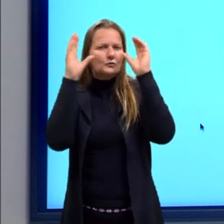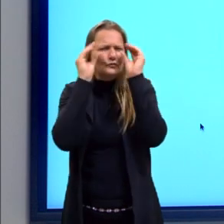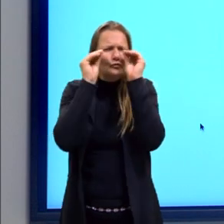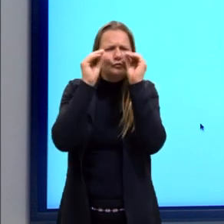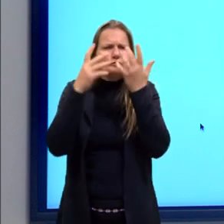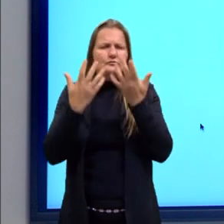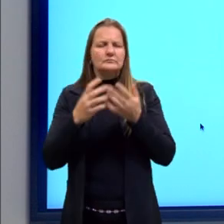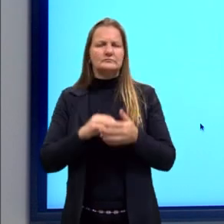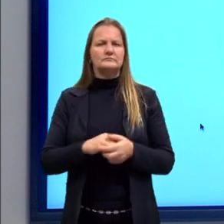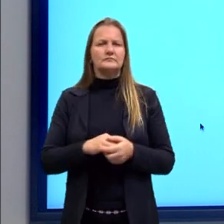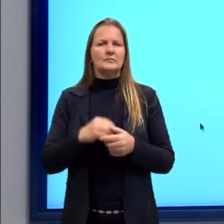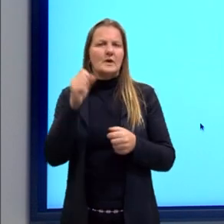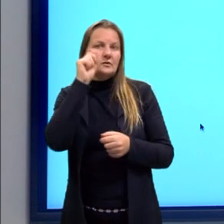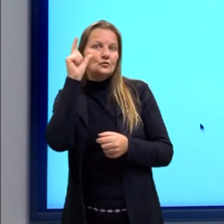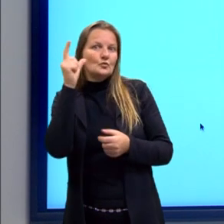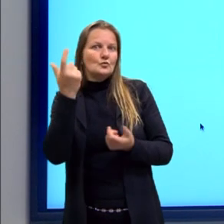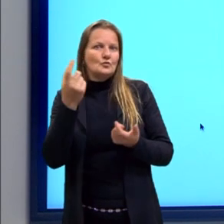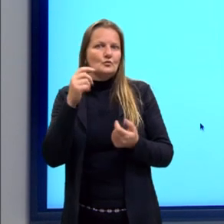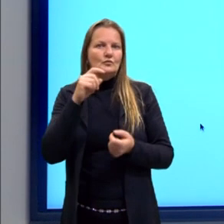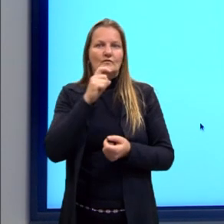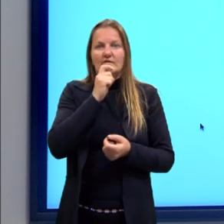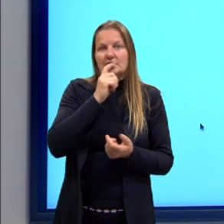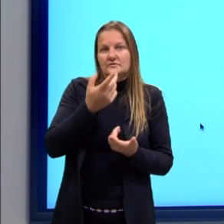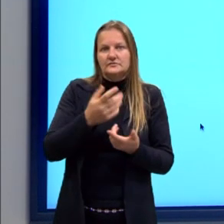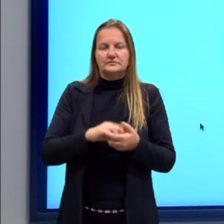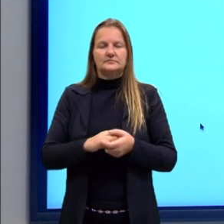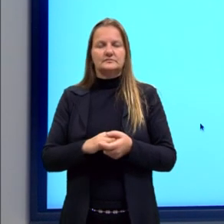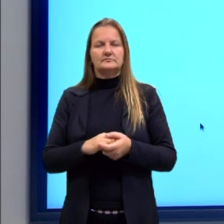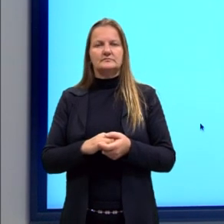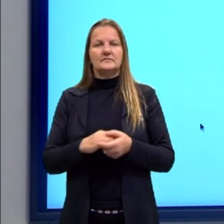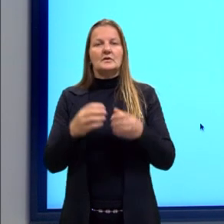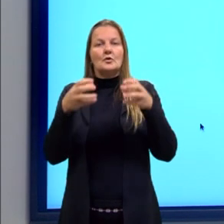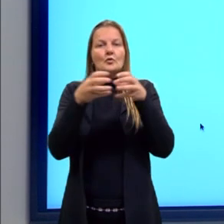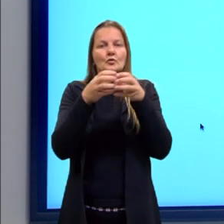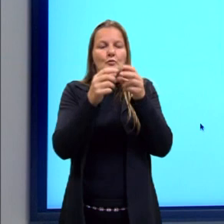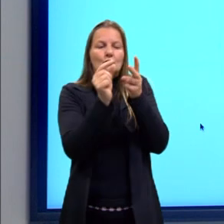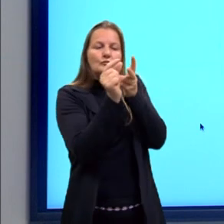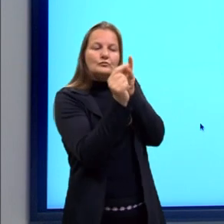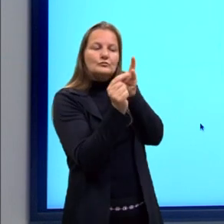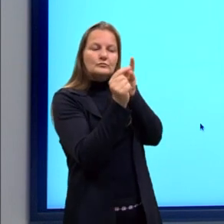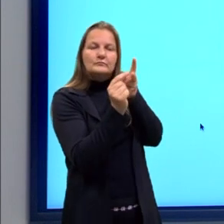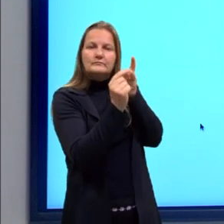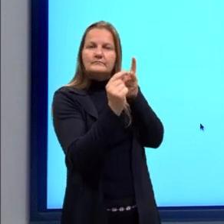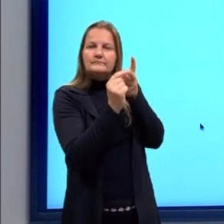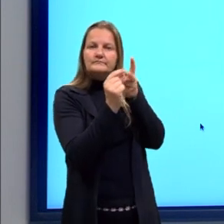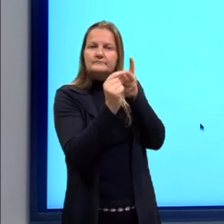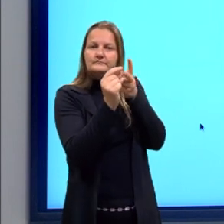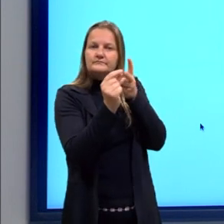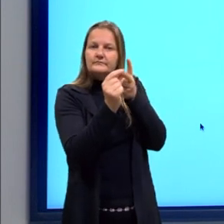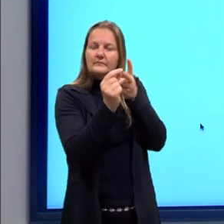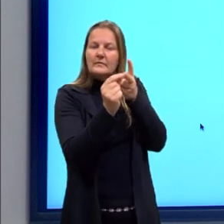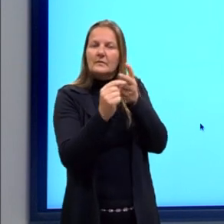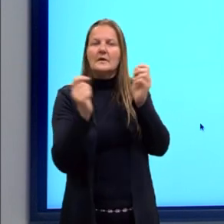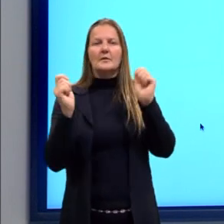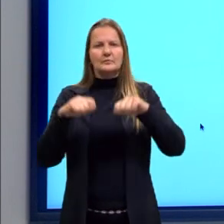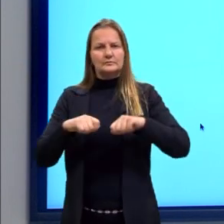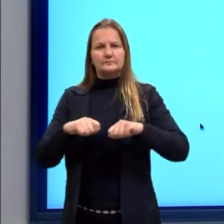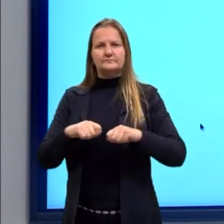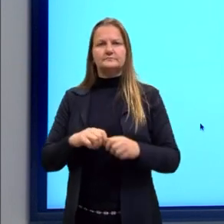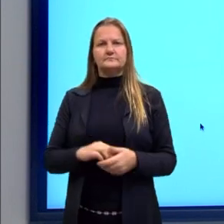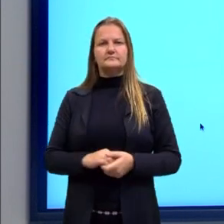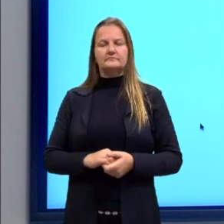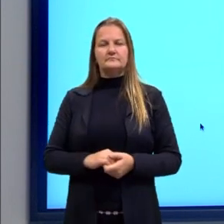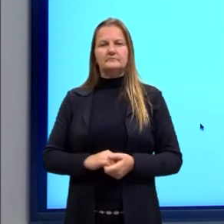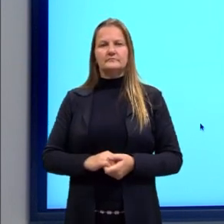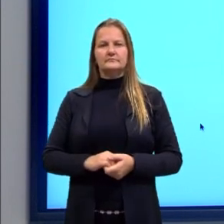castanho, azul. Então, ele vai agrupar tanto as semelhanças quanto as diferenças de uma